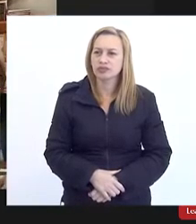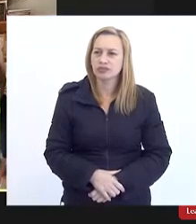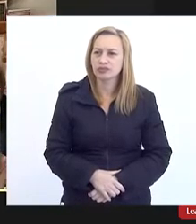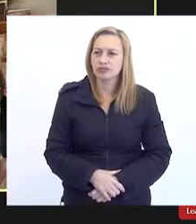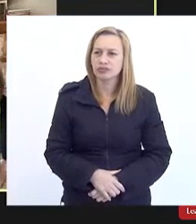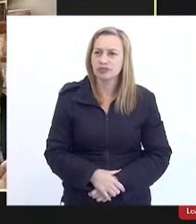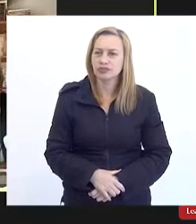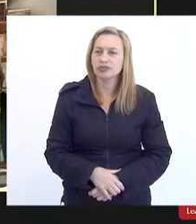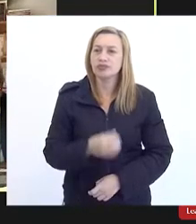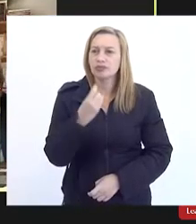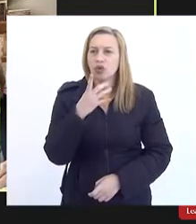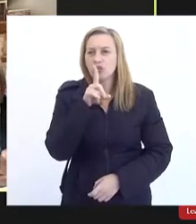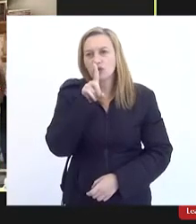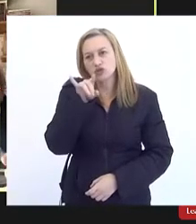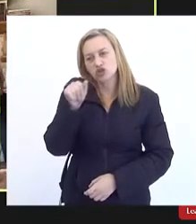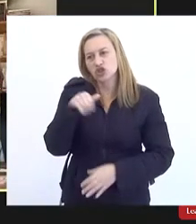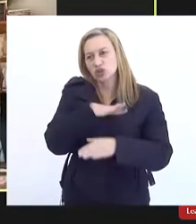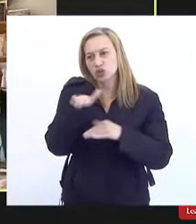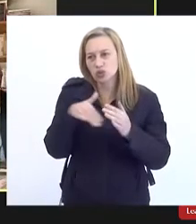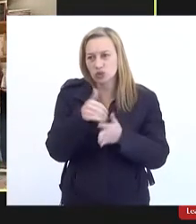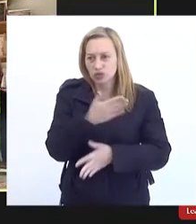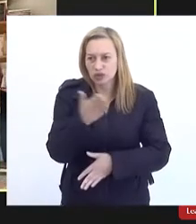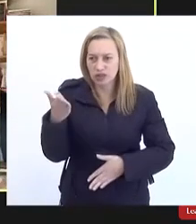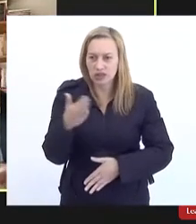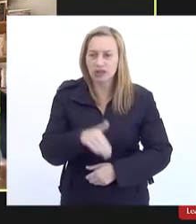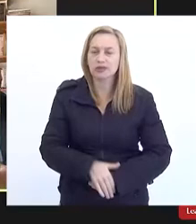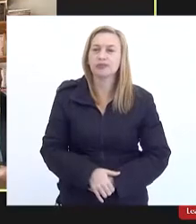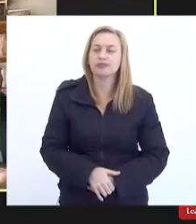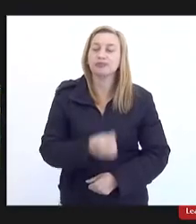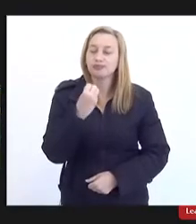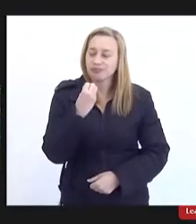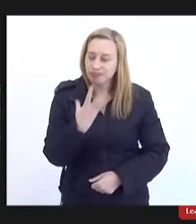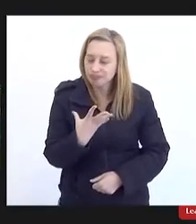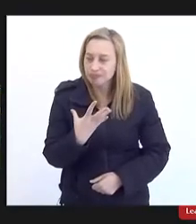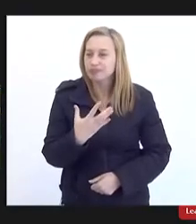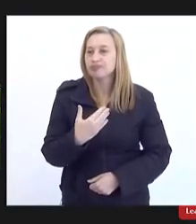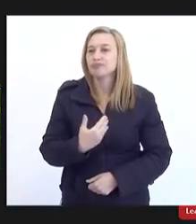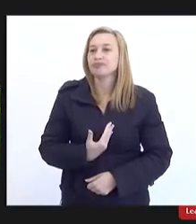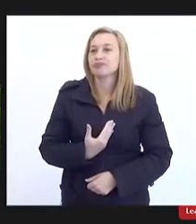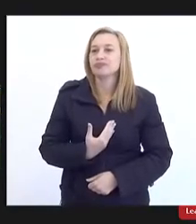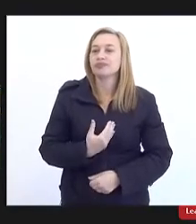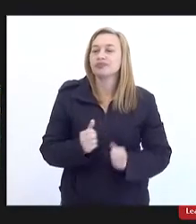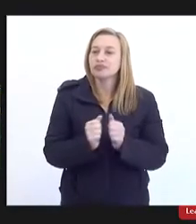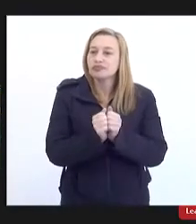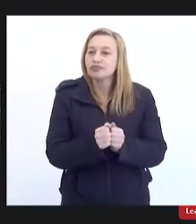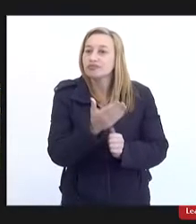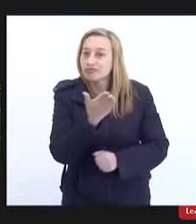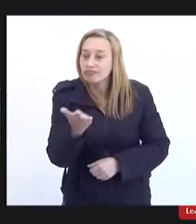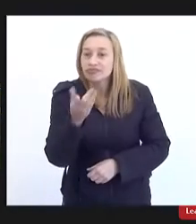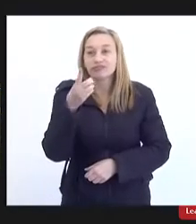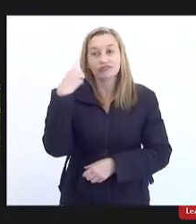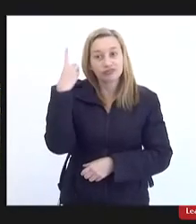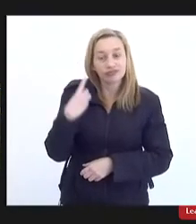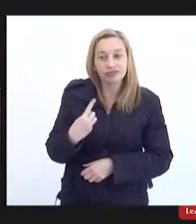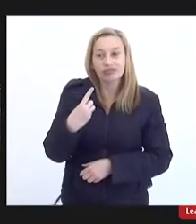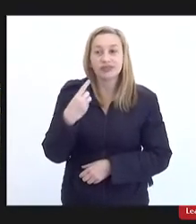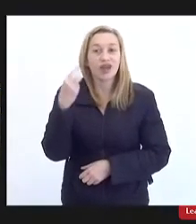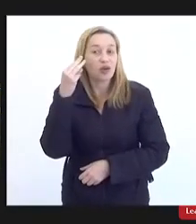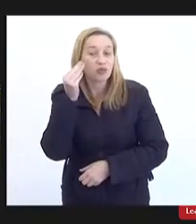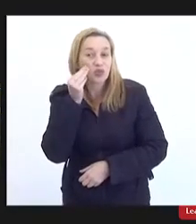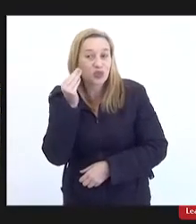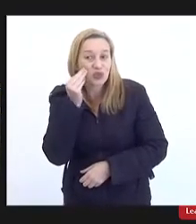bom dia a todos e a todas muito bom estar presente aqui com você Dani com a Mônica